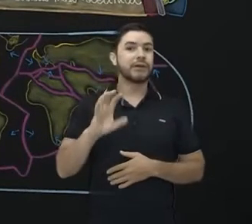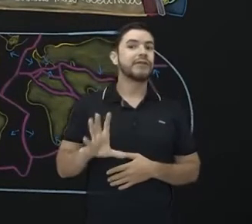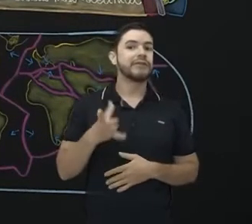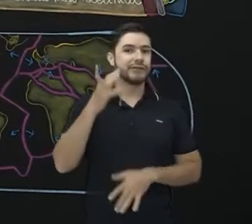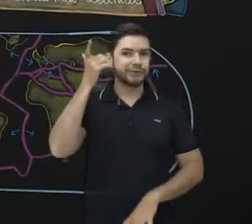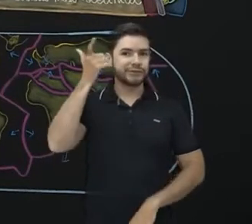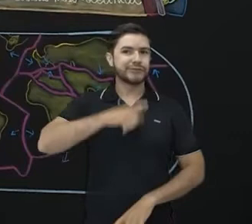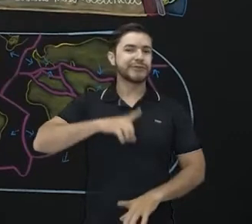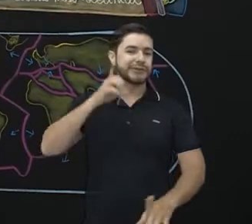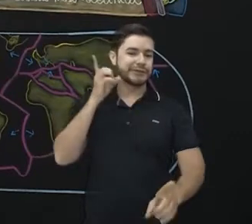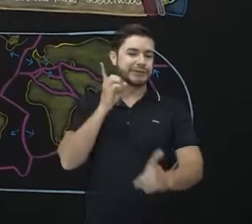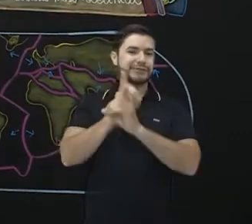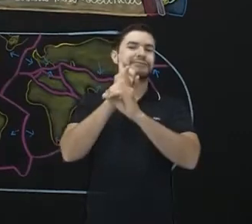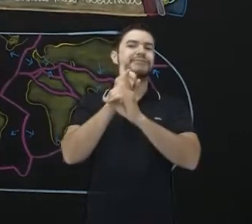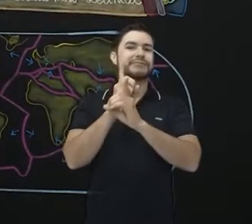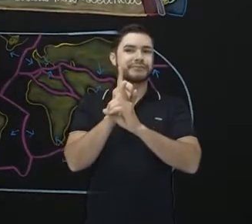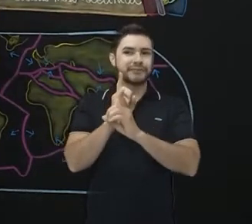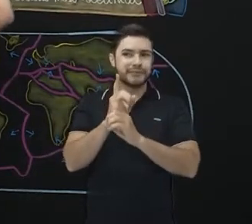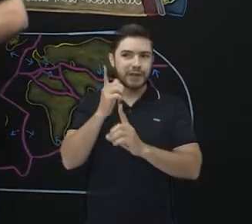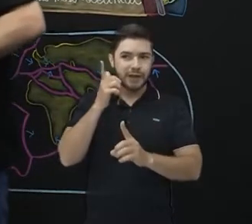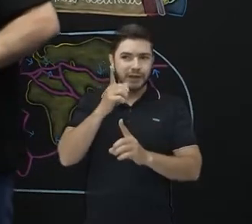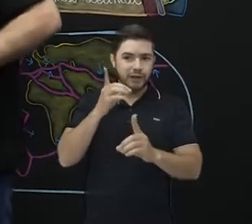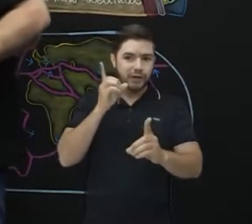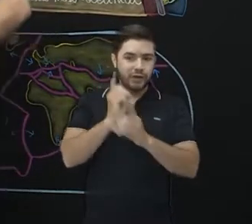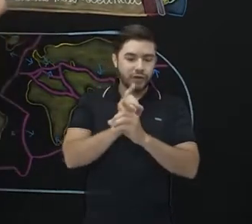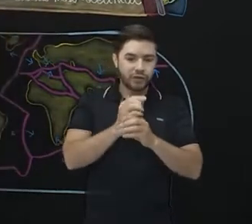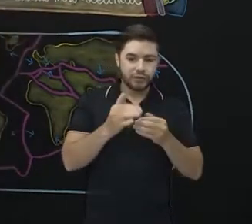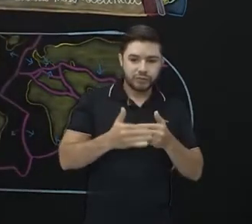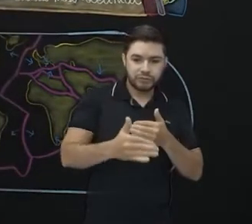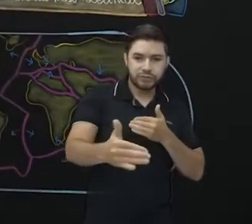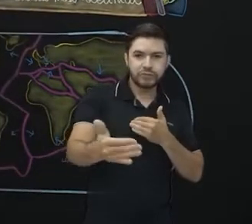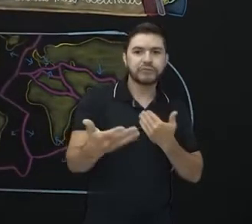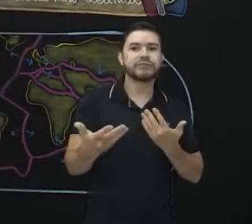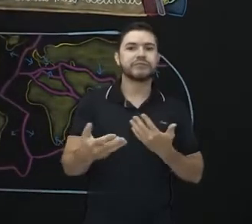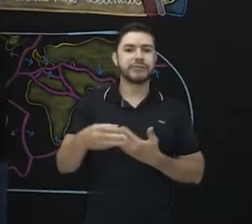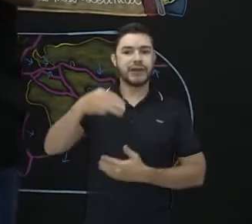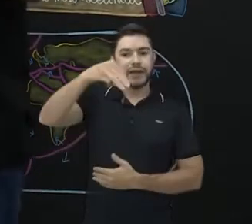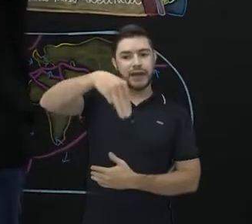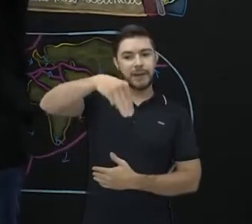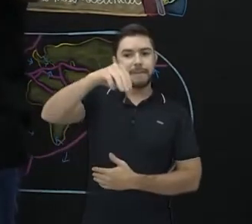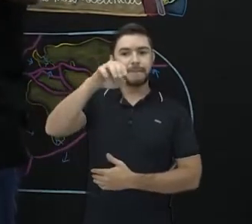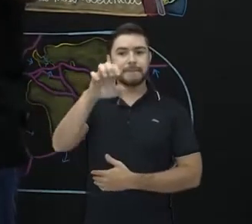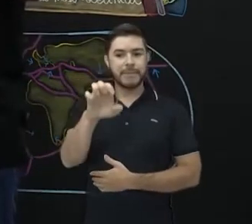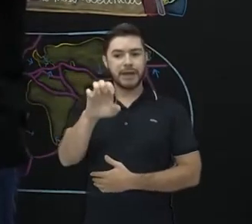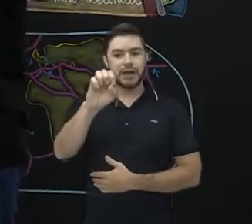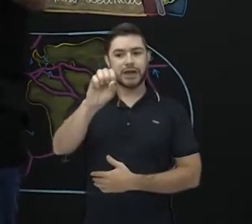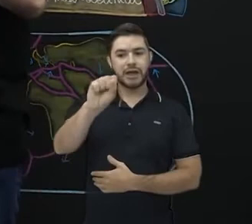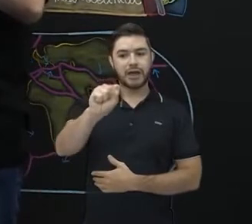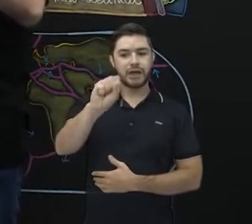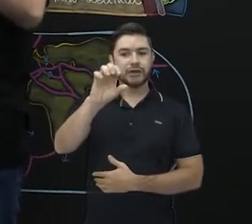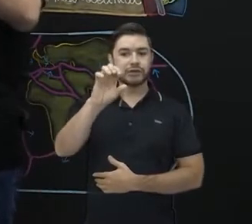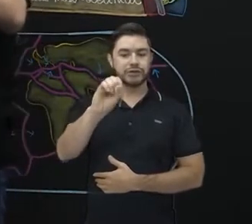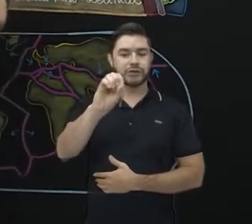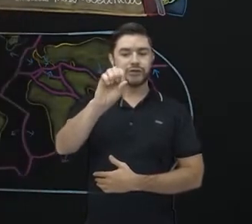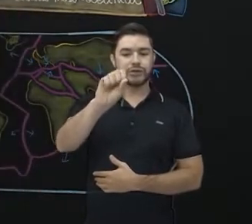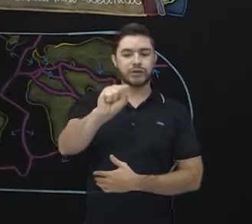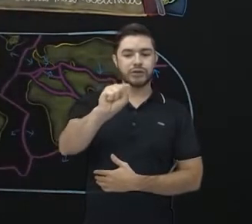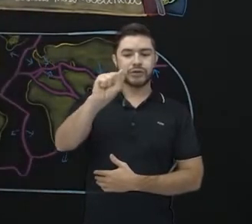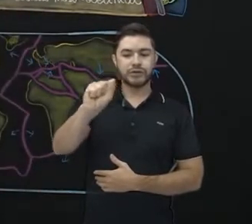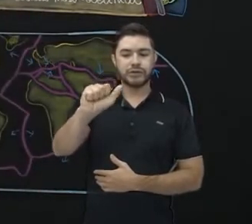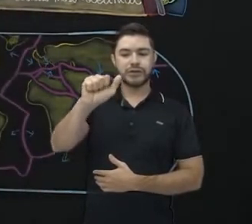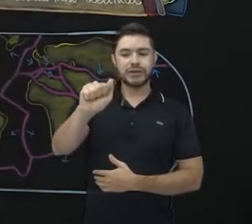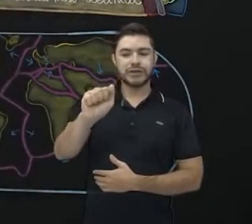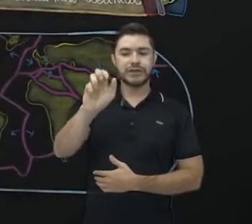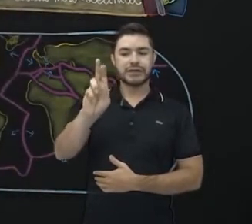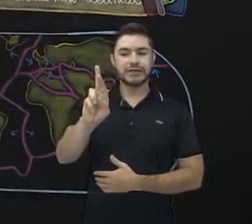Ele encontrou. Ele encontrou um fóssil de um réptil chamado Mesossauros. Sabe aonde? Na costa